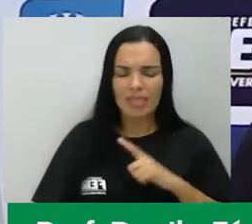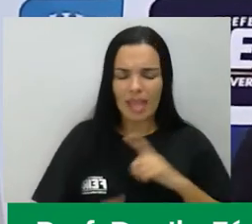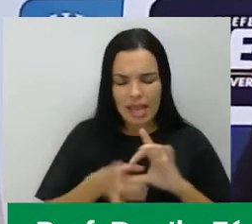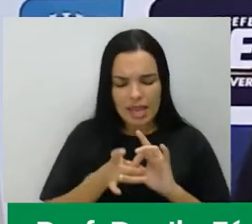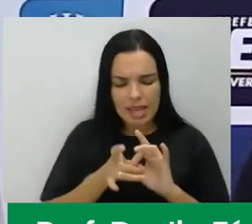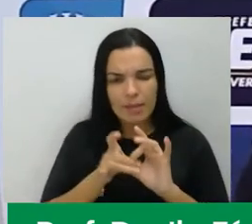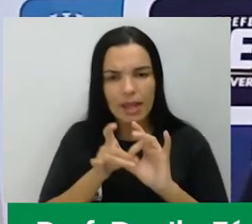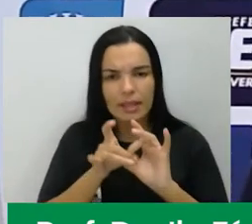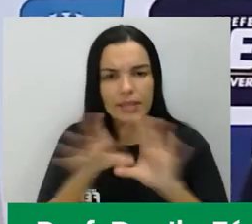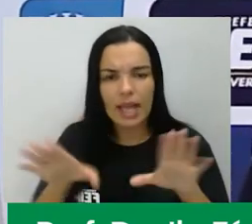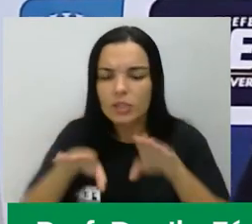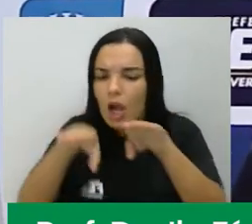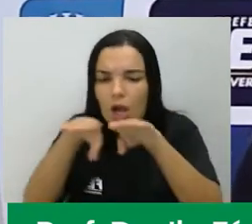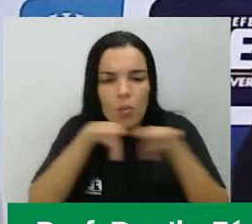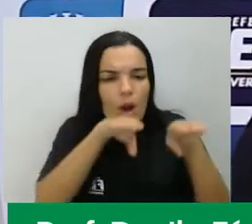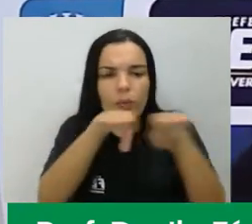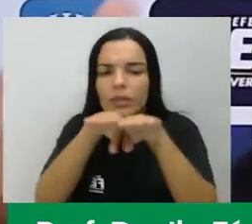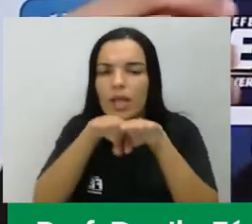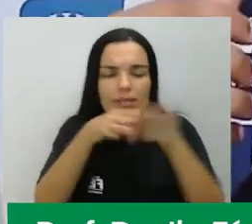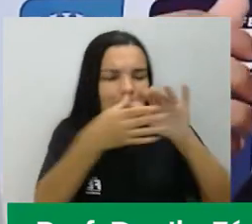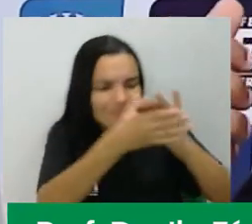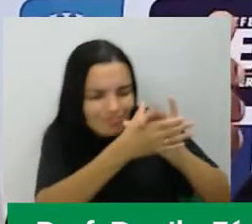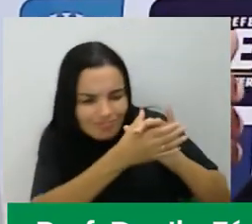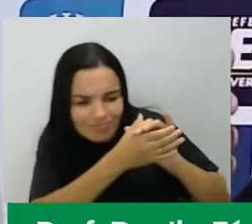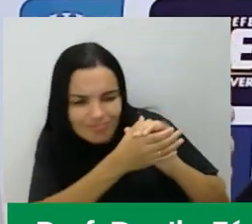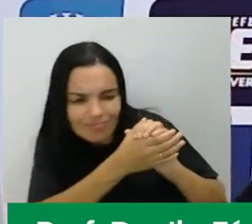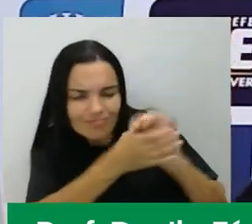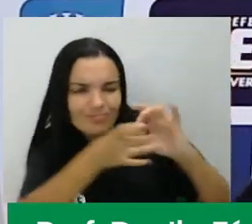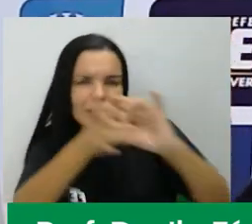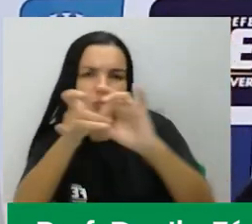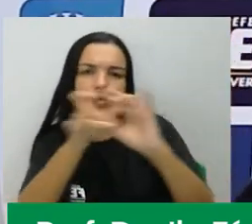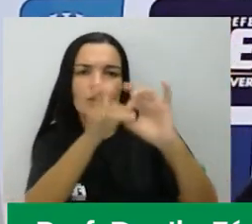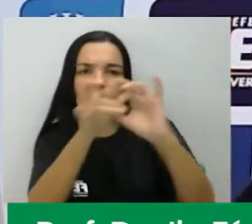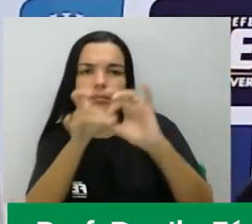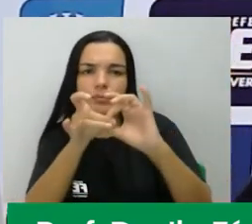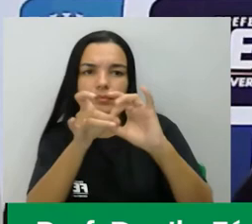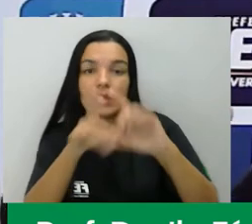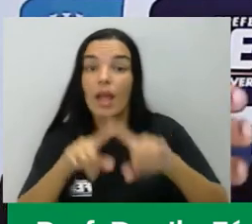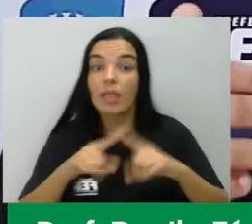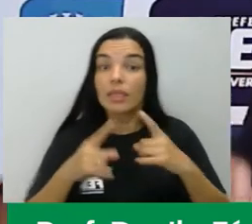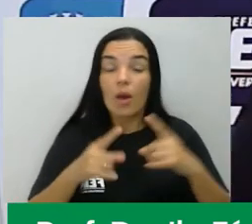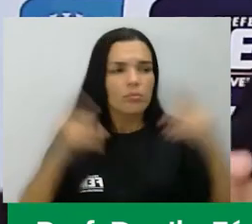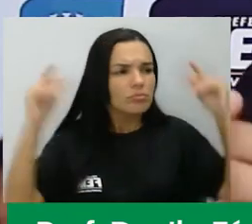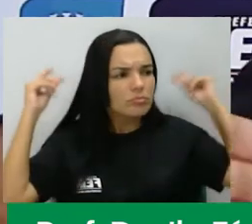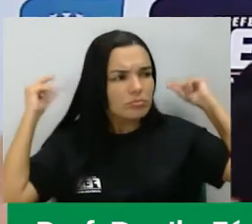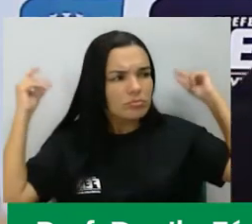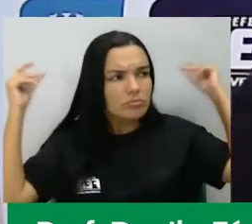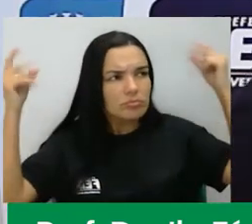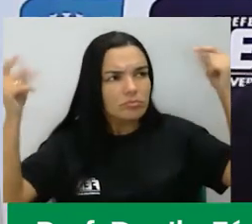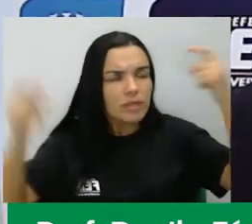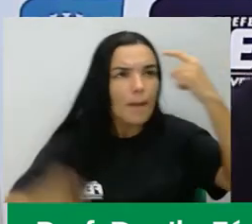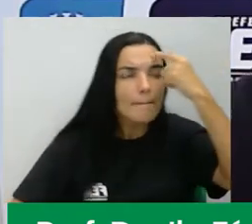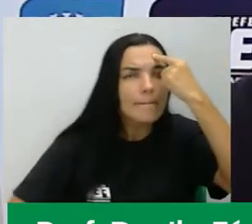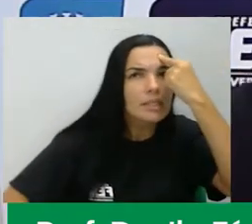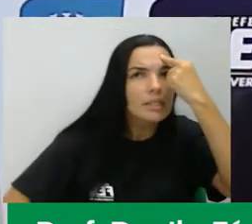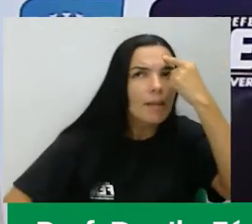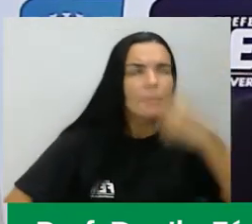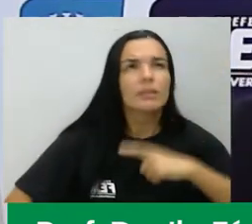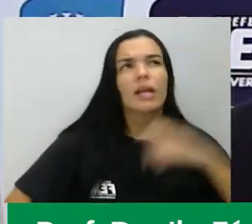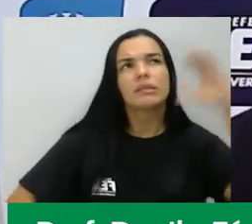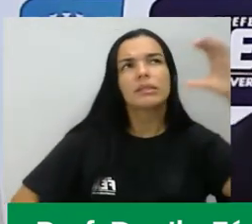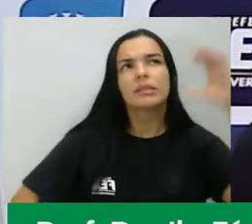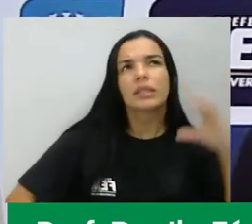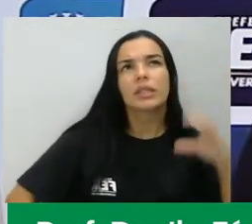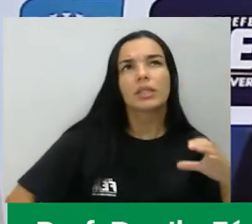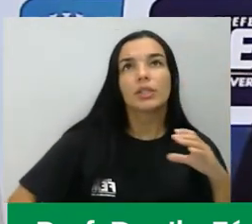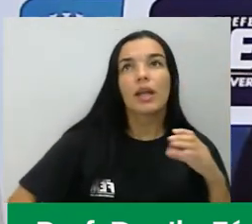povo, como eu disse a vocês, esse pensamento de cidadania vai mudando ao longo da